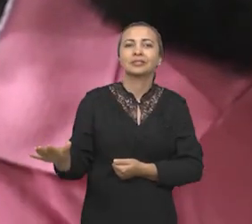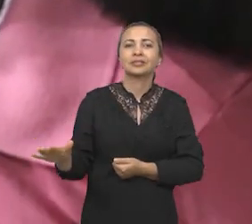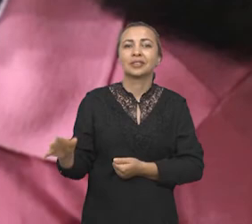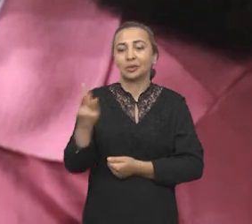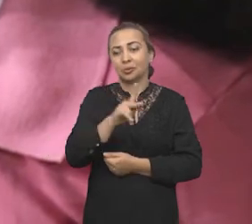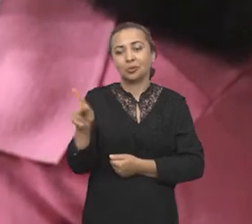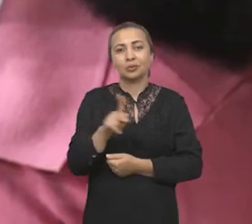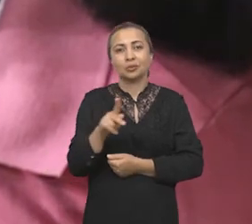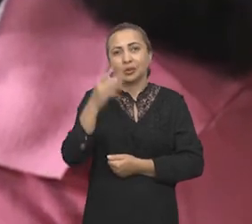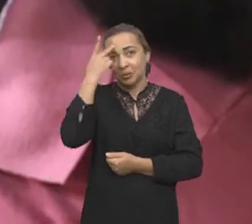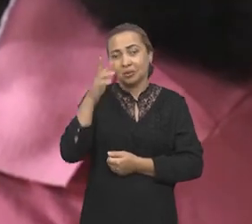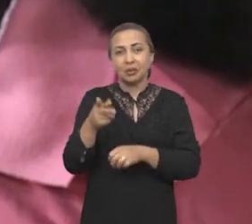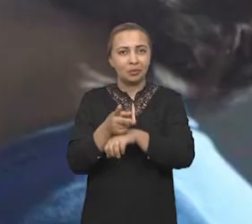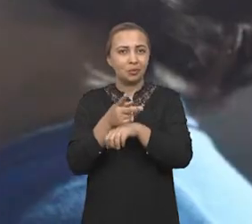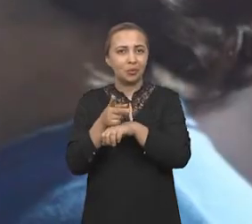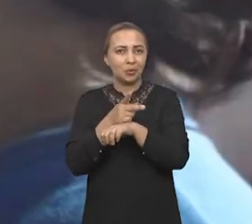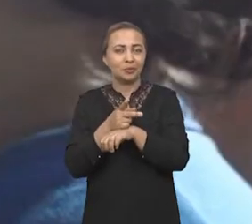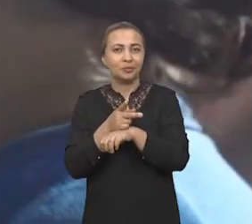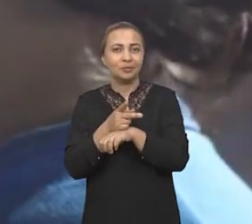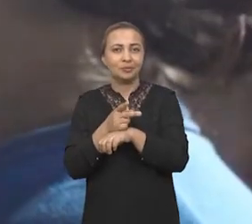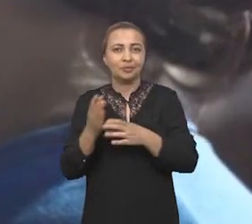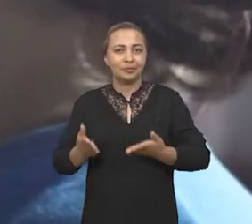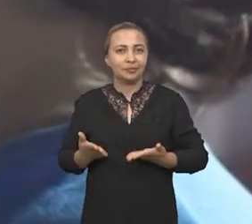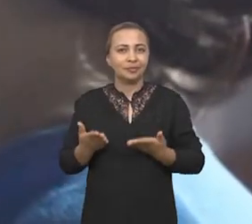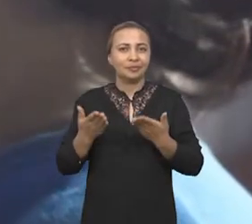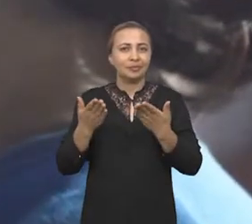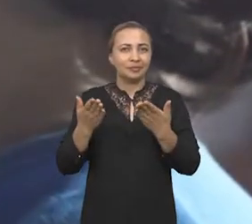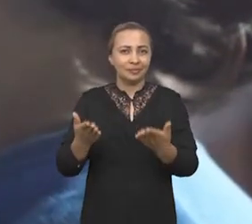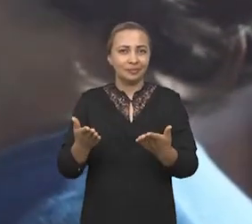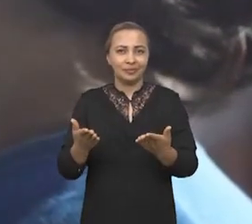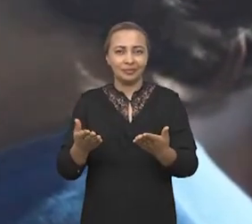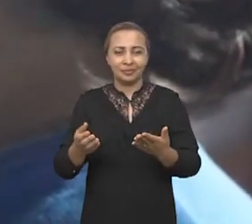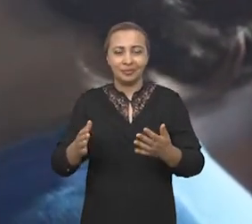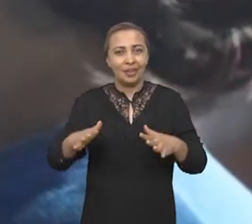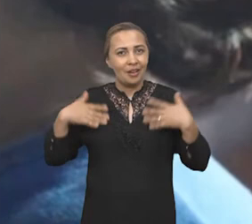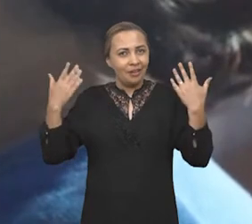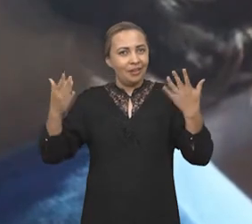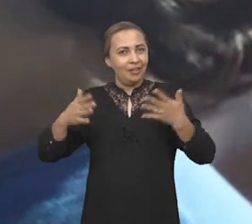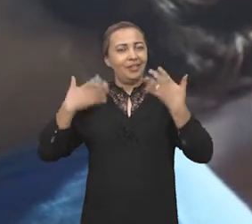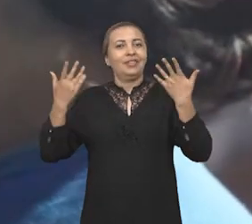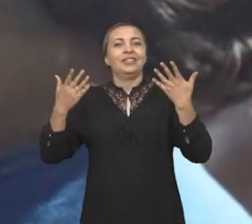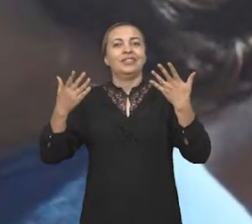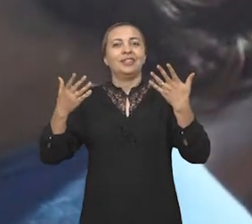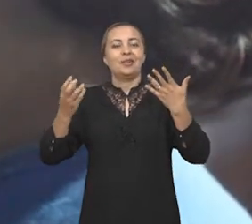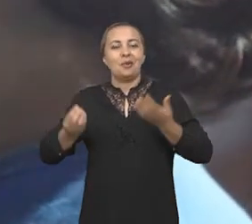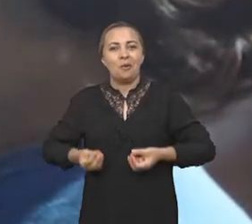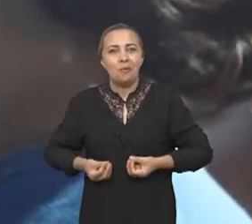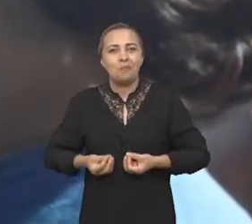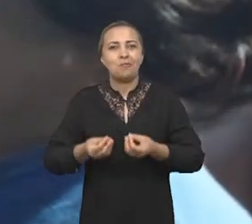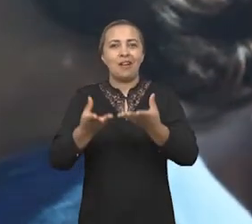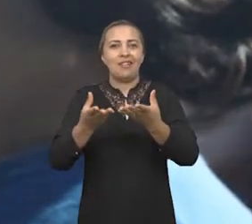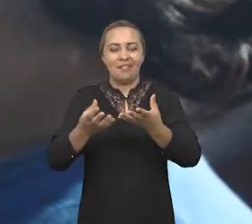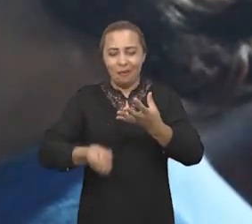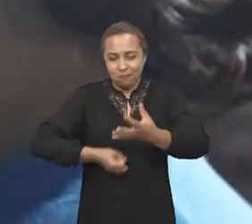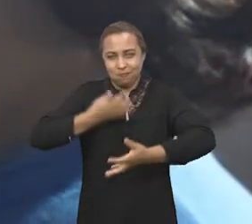os professores para tentar dar essa ânima, o fogo da